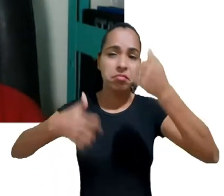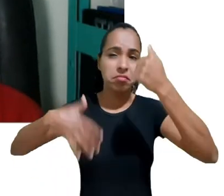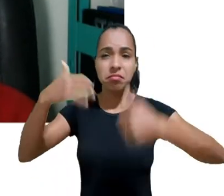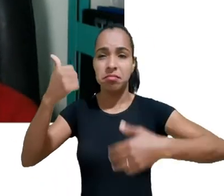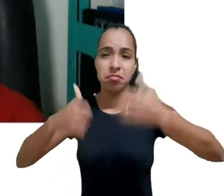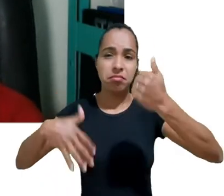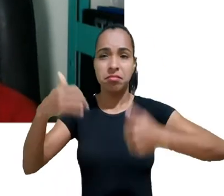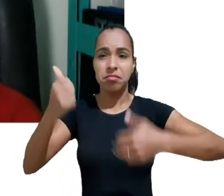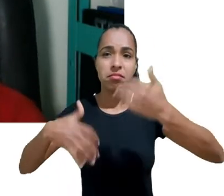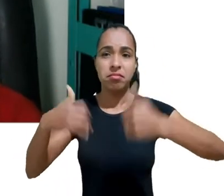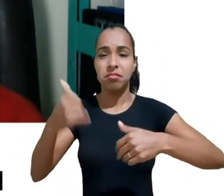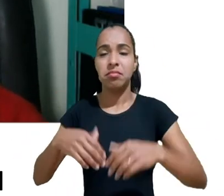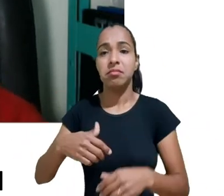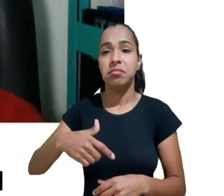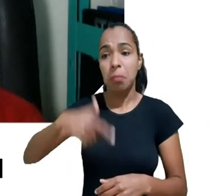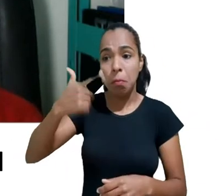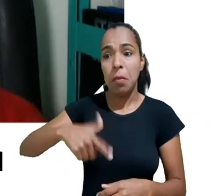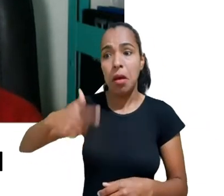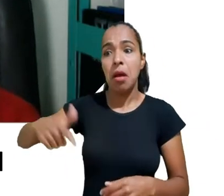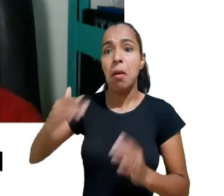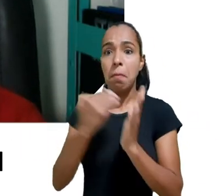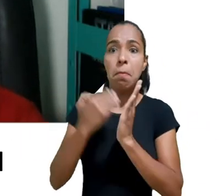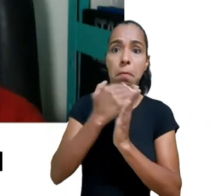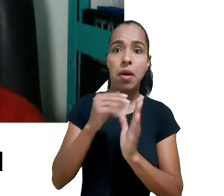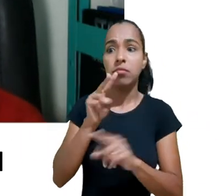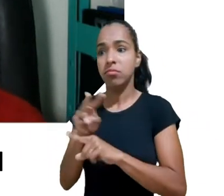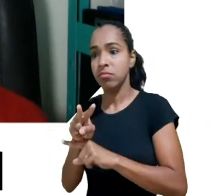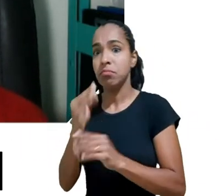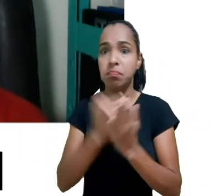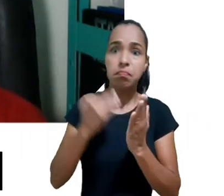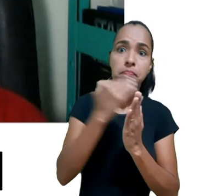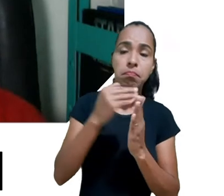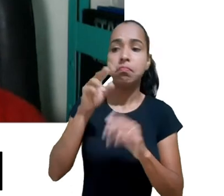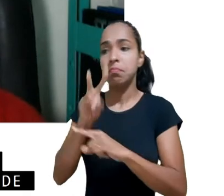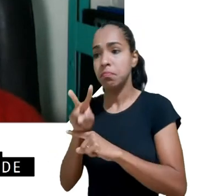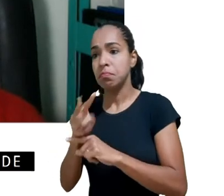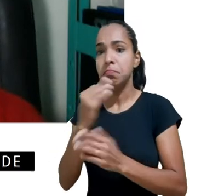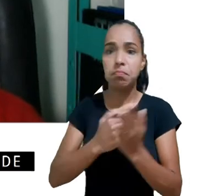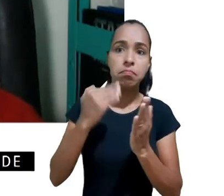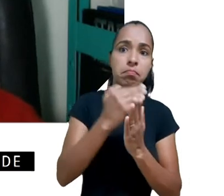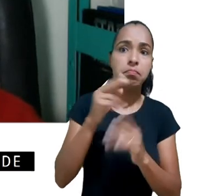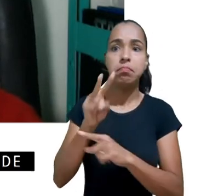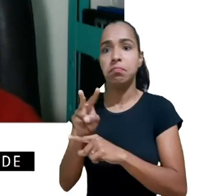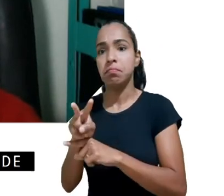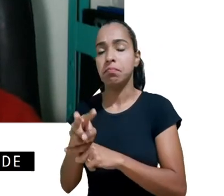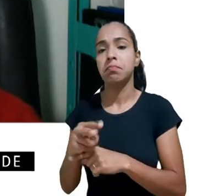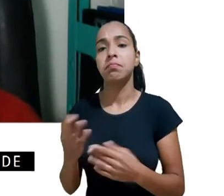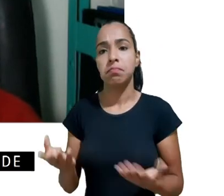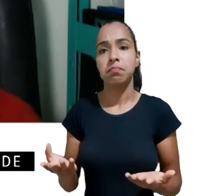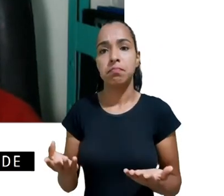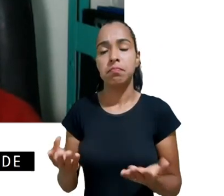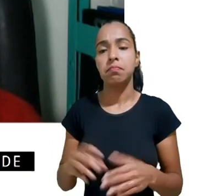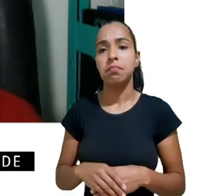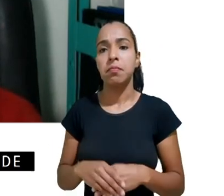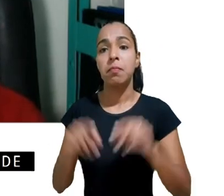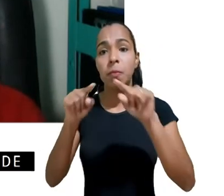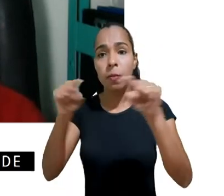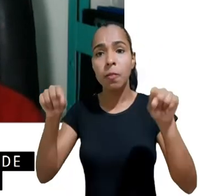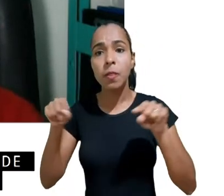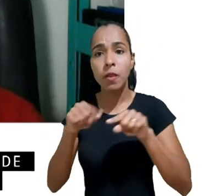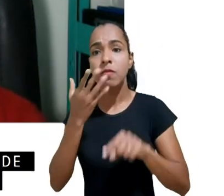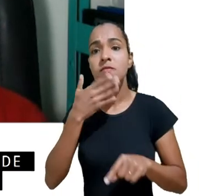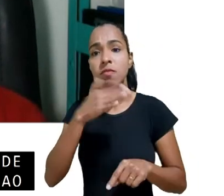de novo como disse a IAS e como também disse o Demi ao falar de ambientes que as crianças deveriam estar expostas